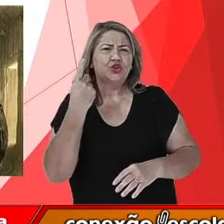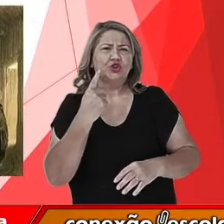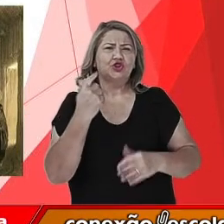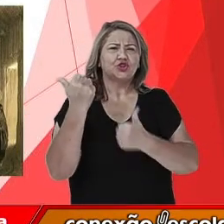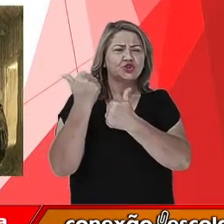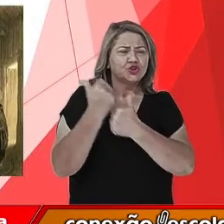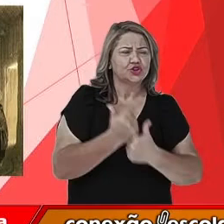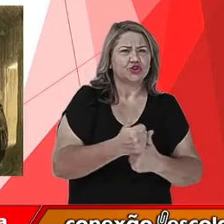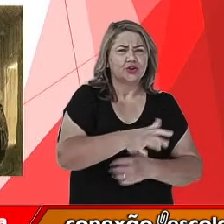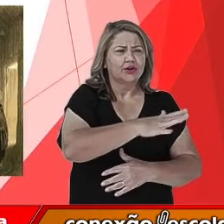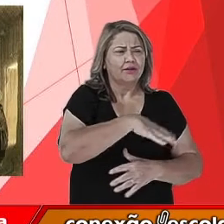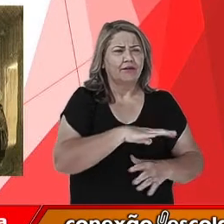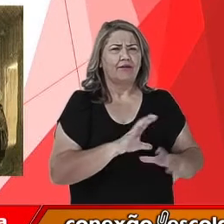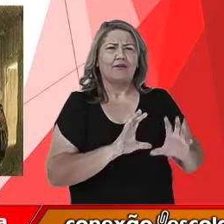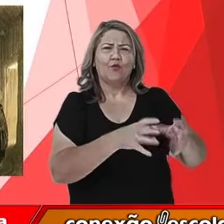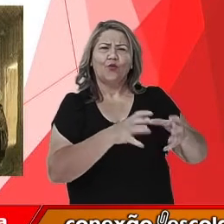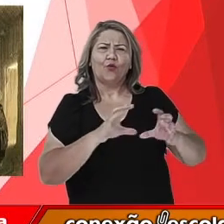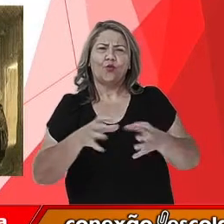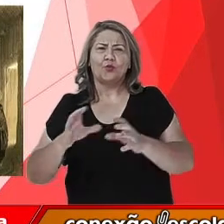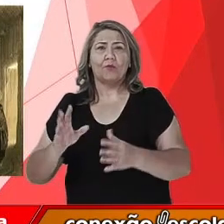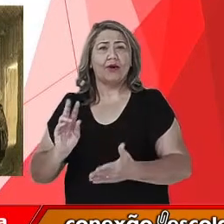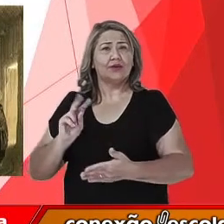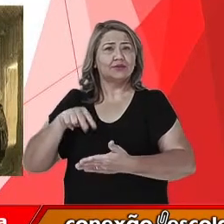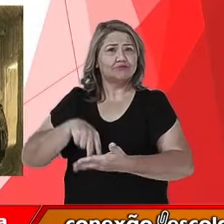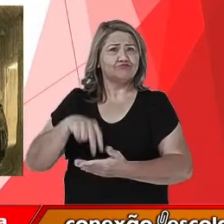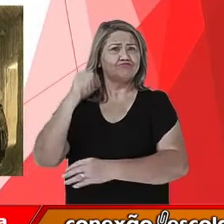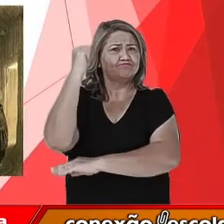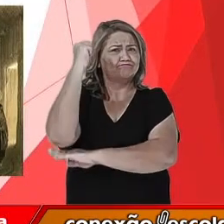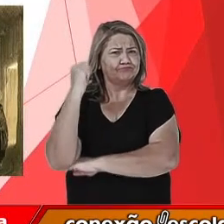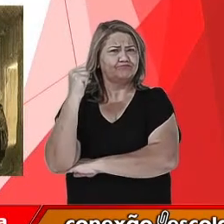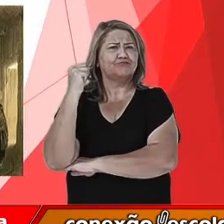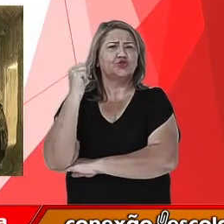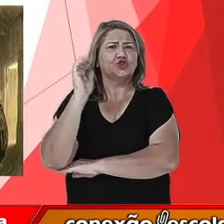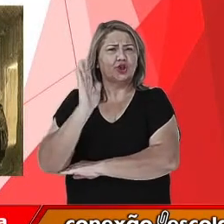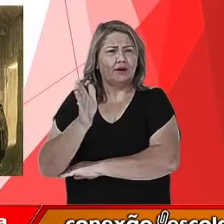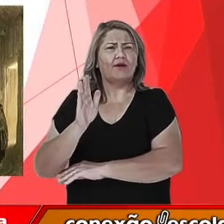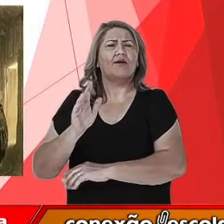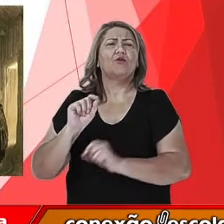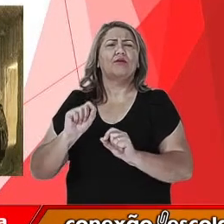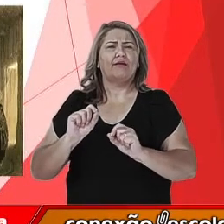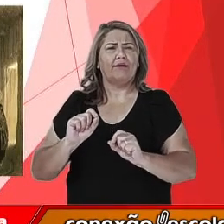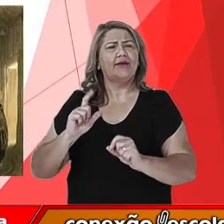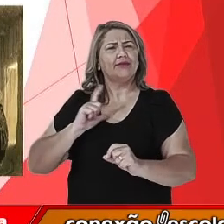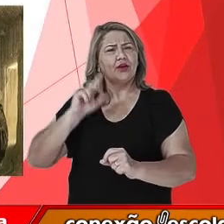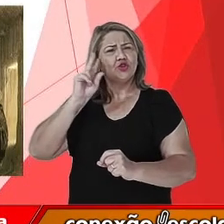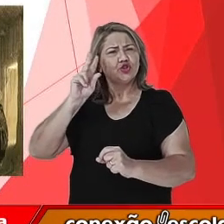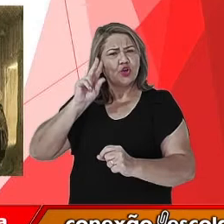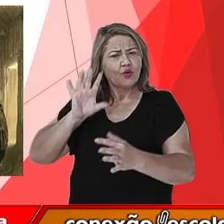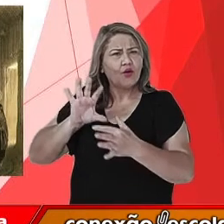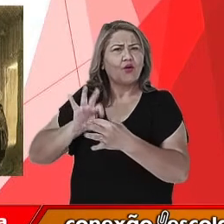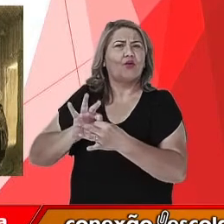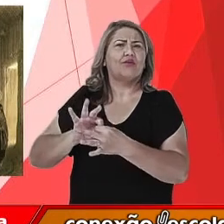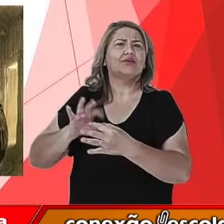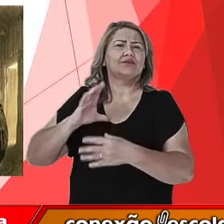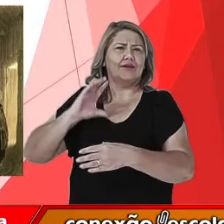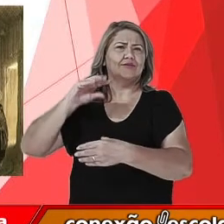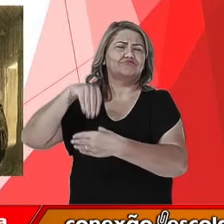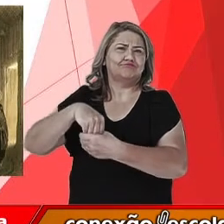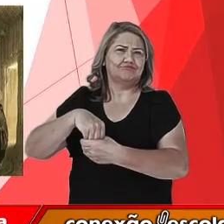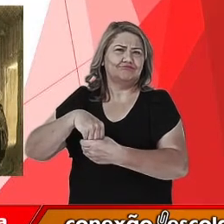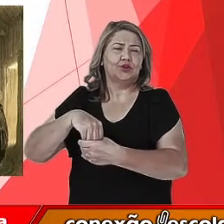mas que esses povos existiram e eles fizeram e eles fazem parte da nossa história. Por isso que nós